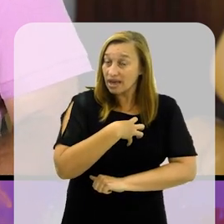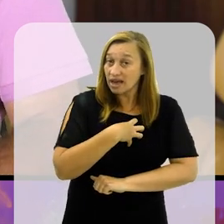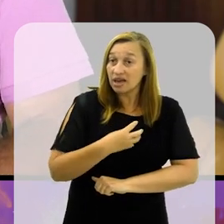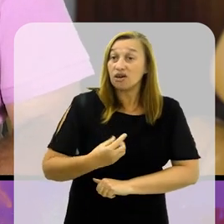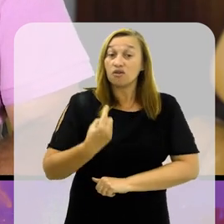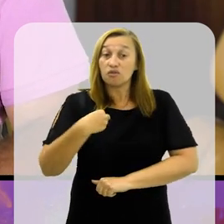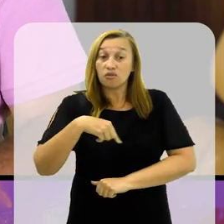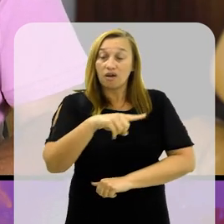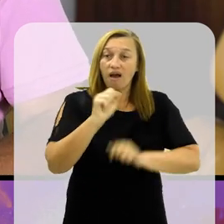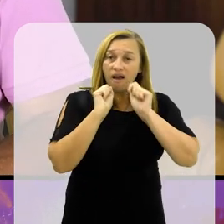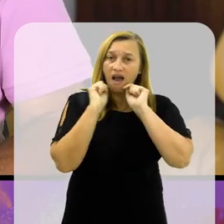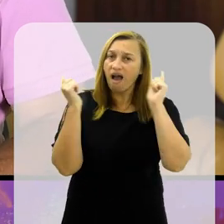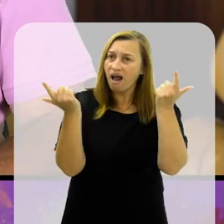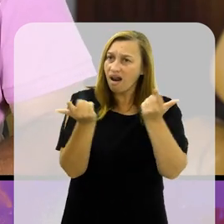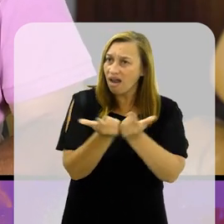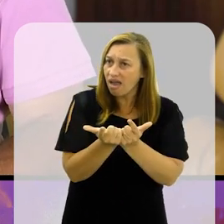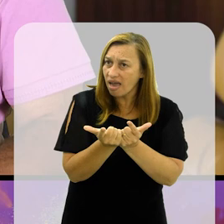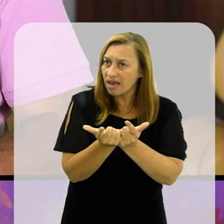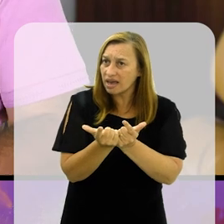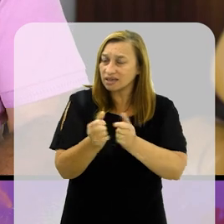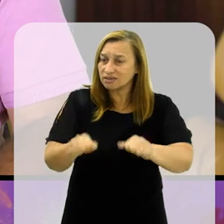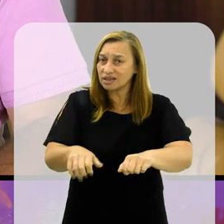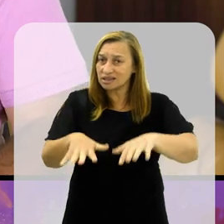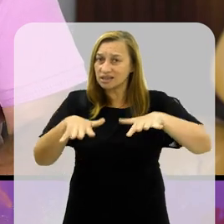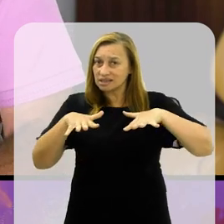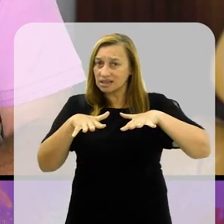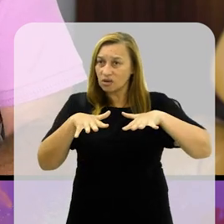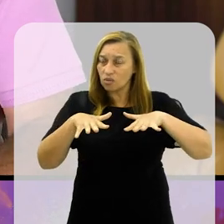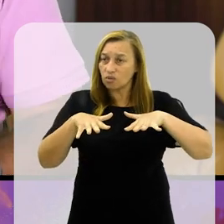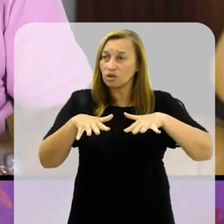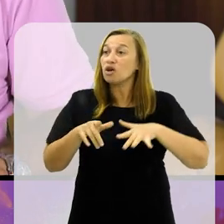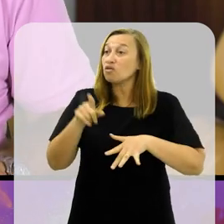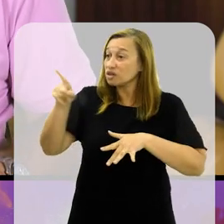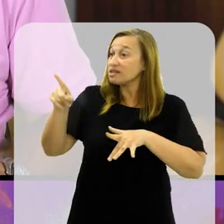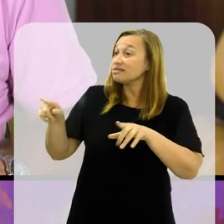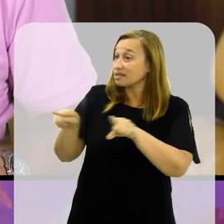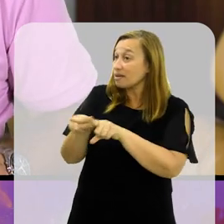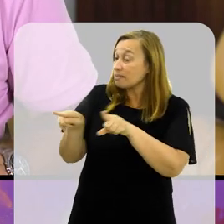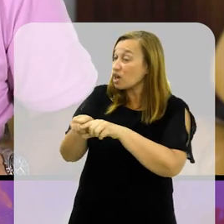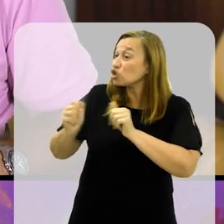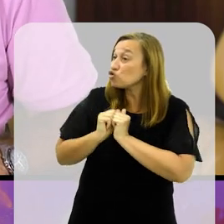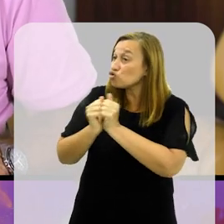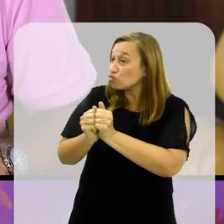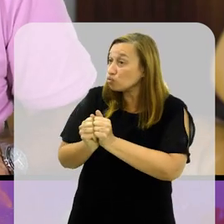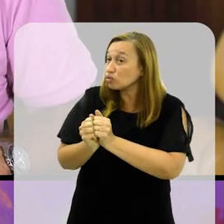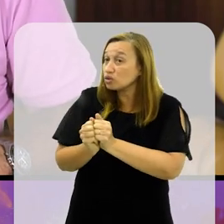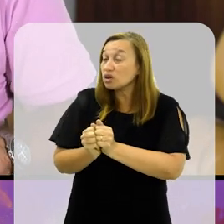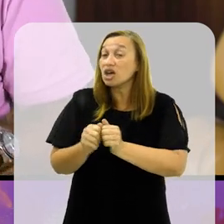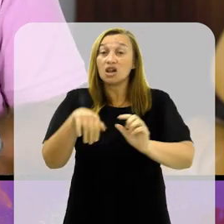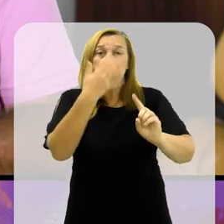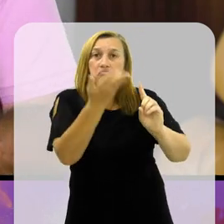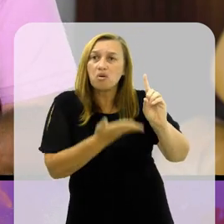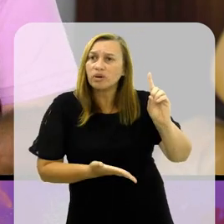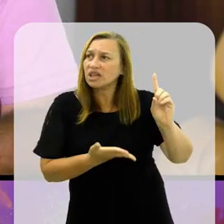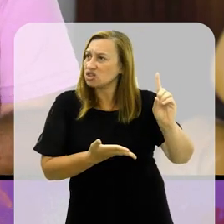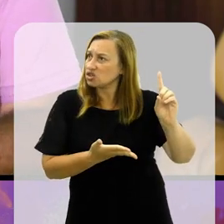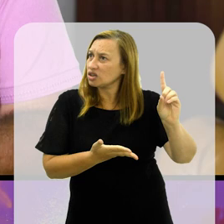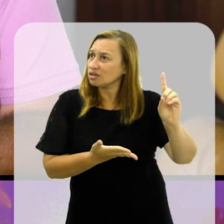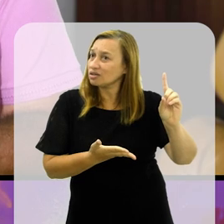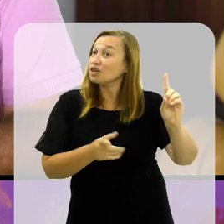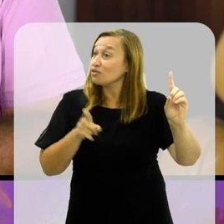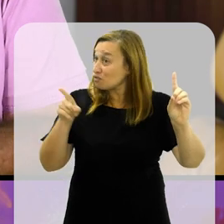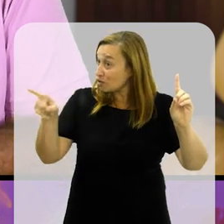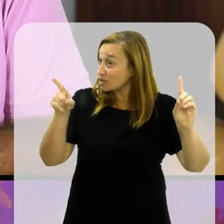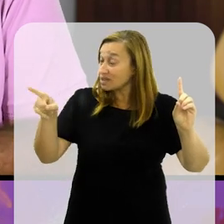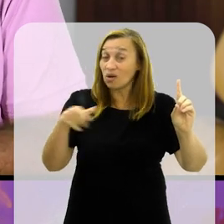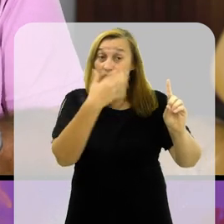lá no plenário, acompanhando a sessão ordinária, você também esteve aqui presente, ele foi homenageado